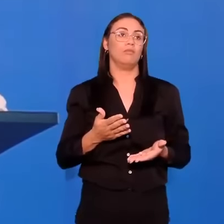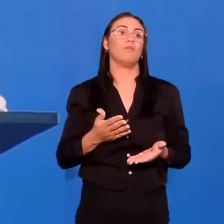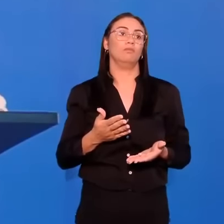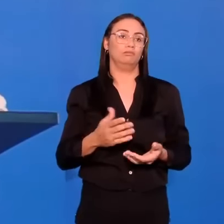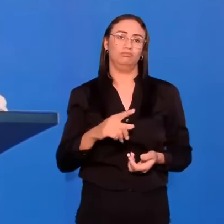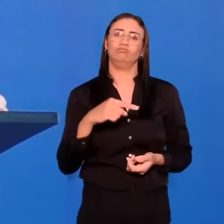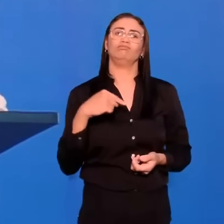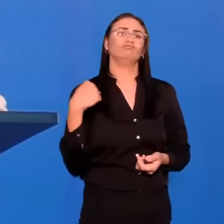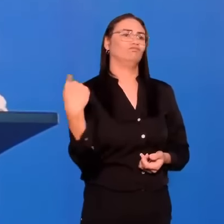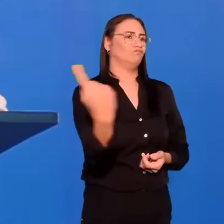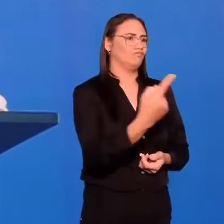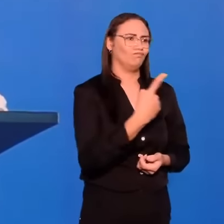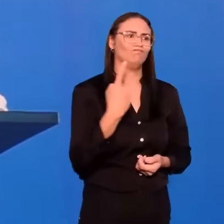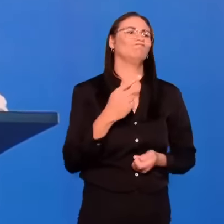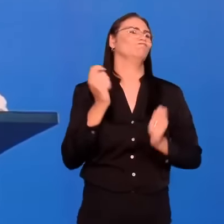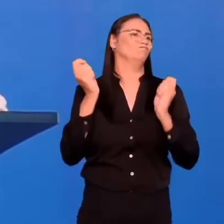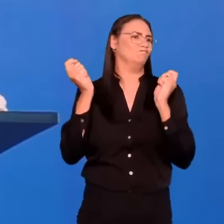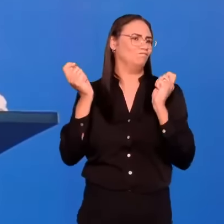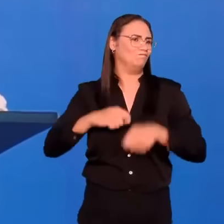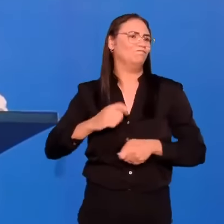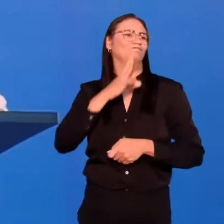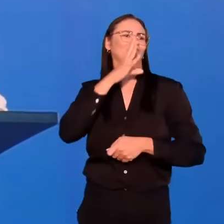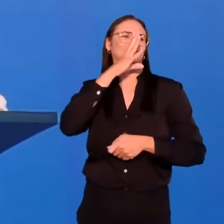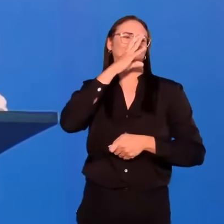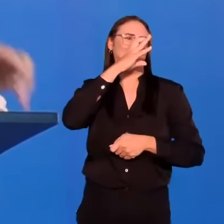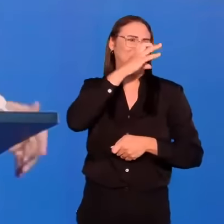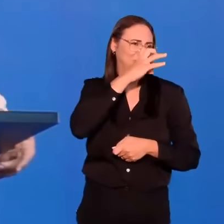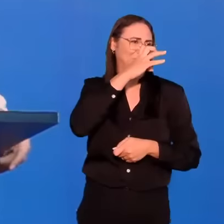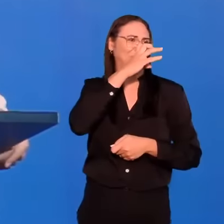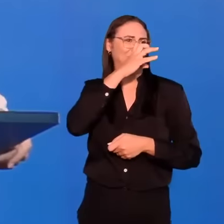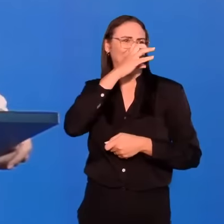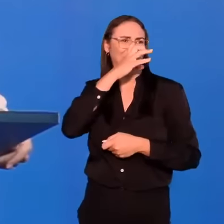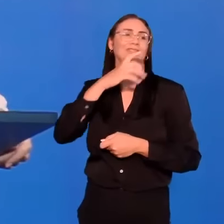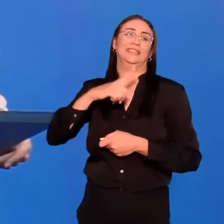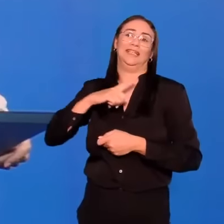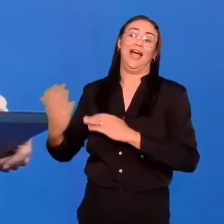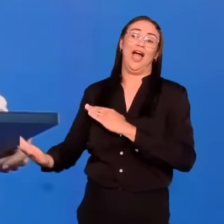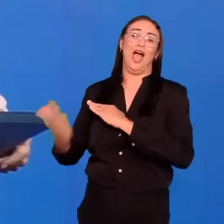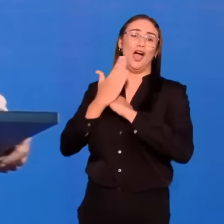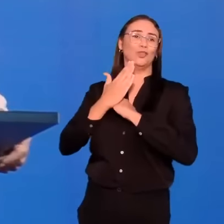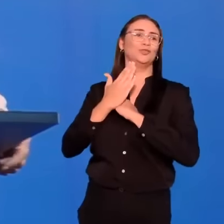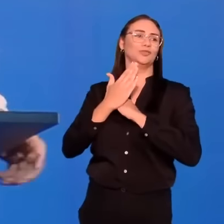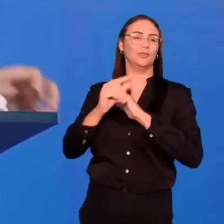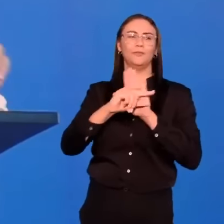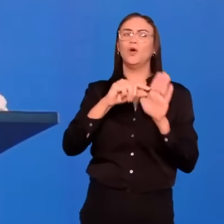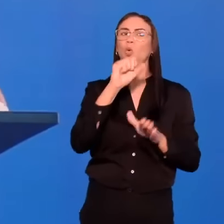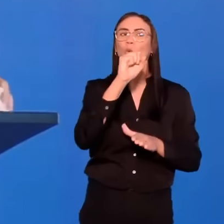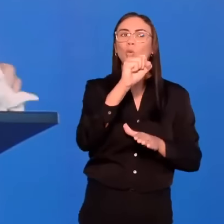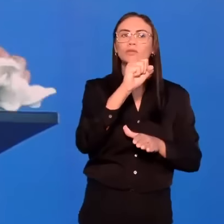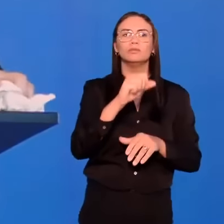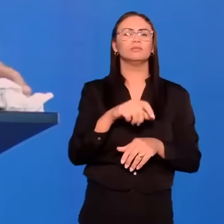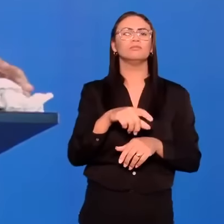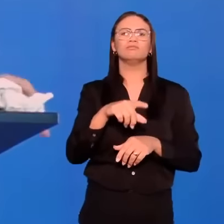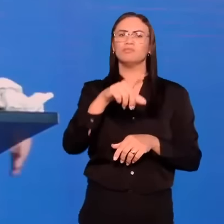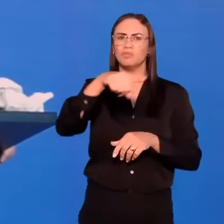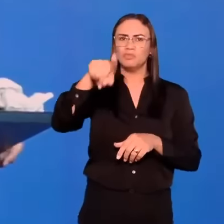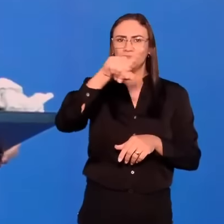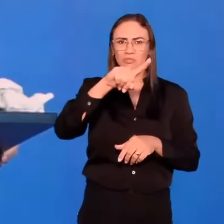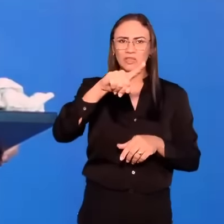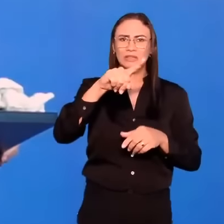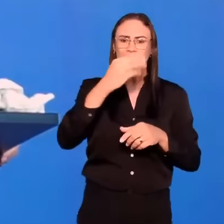cumprir isso. Nós temos poder para isso. Verso 8. Quem rejeita essas coisas, não rejeita o homem, sim Deus,